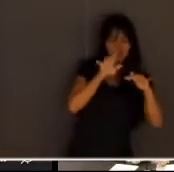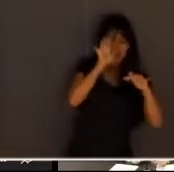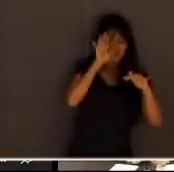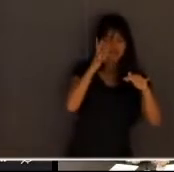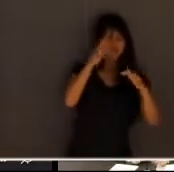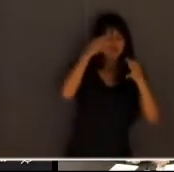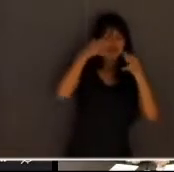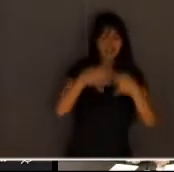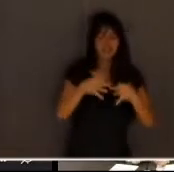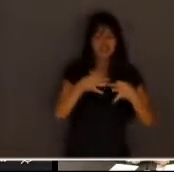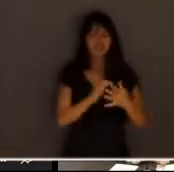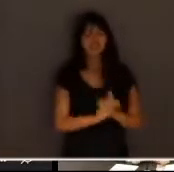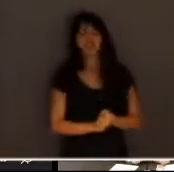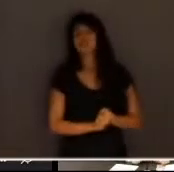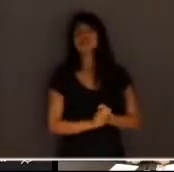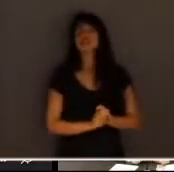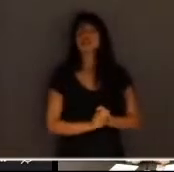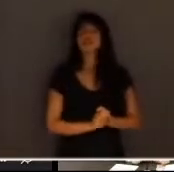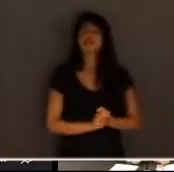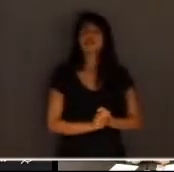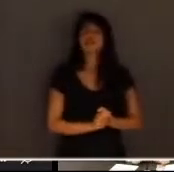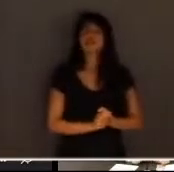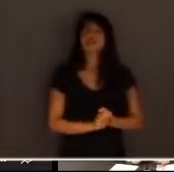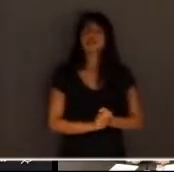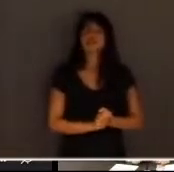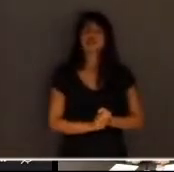embasada para que eles não errem nem por